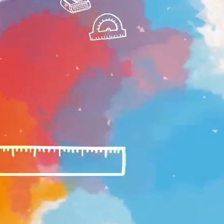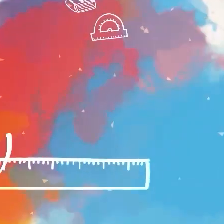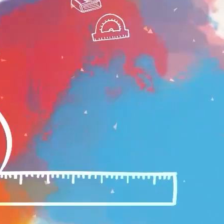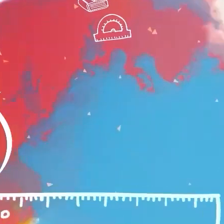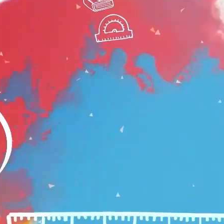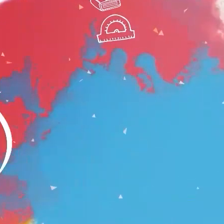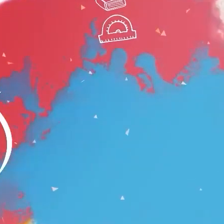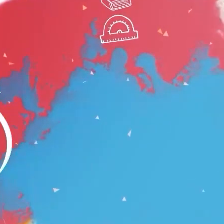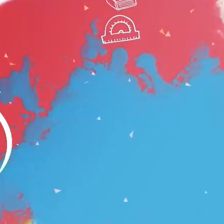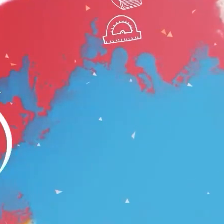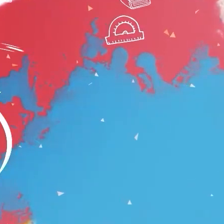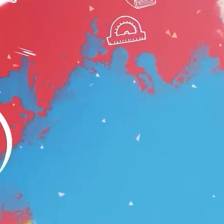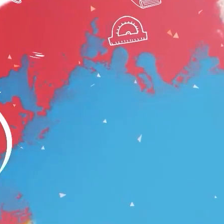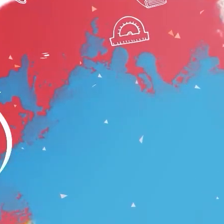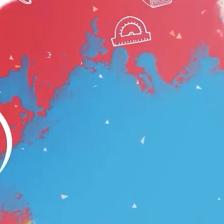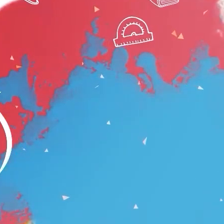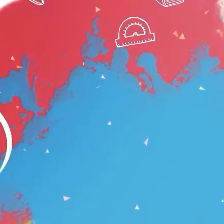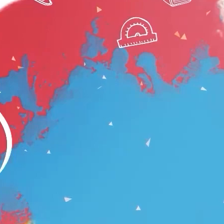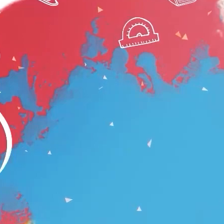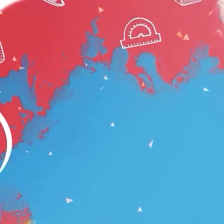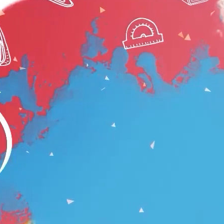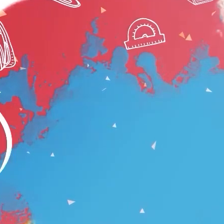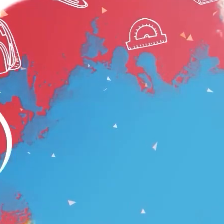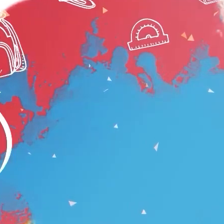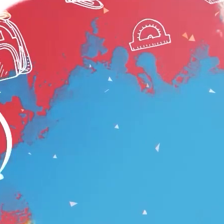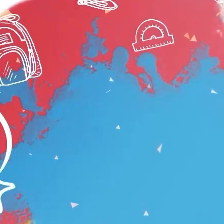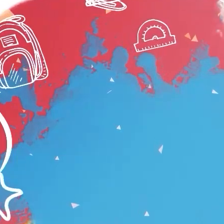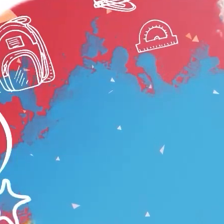Tchau, tchau.